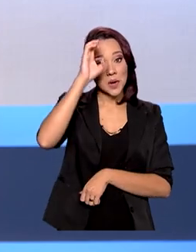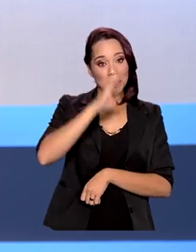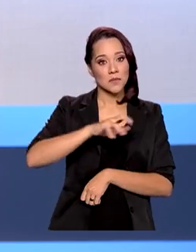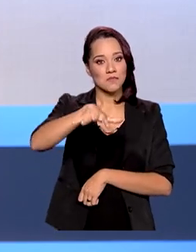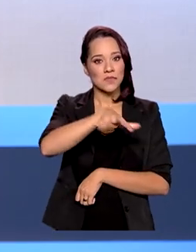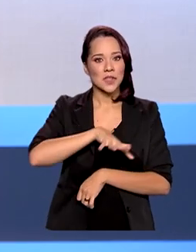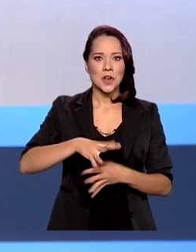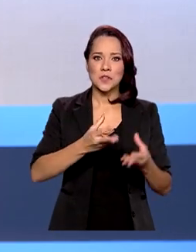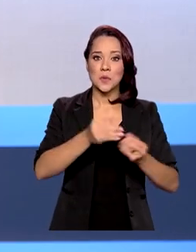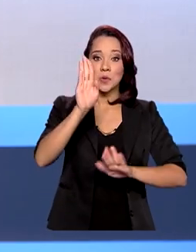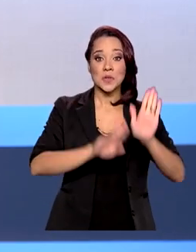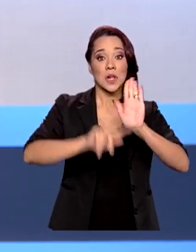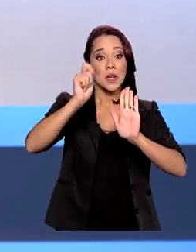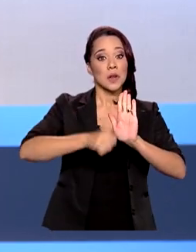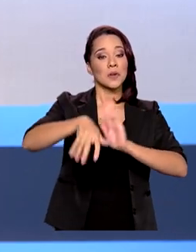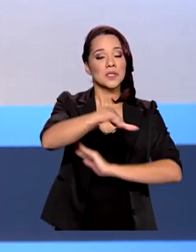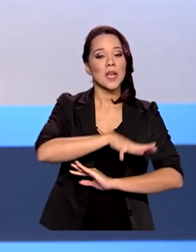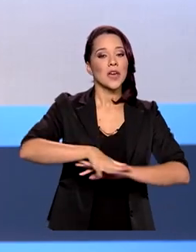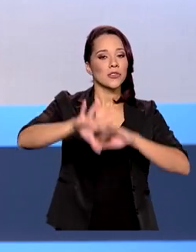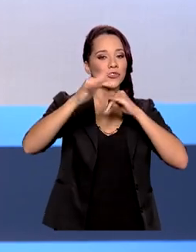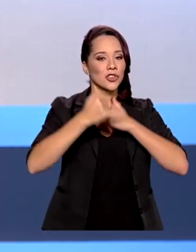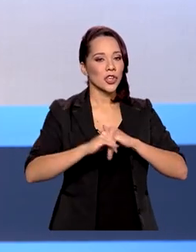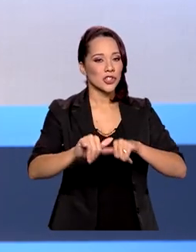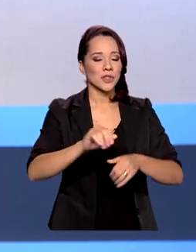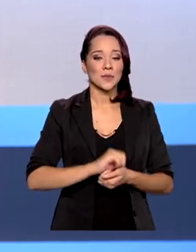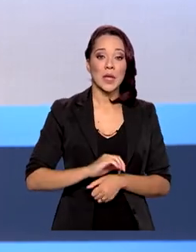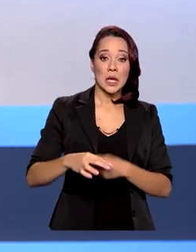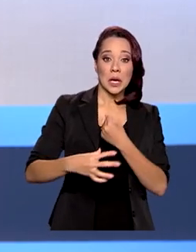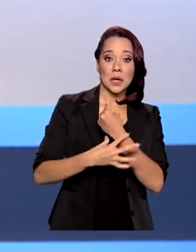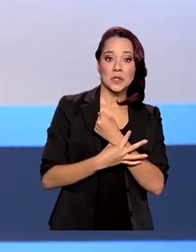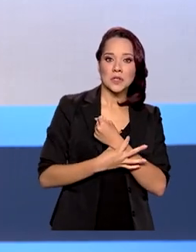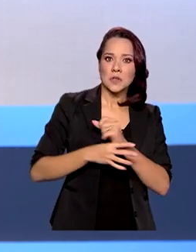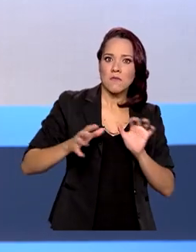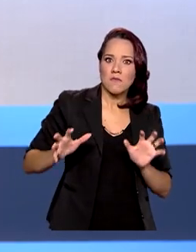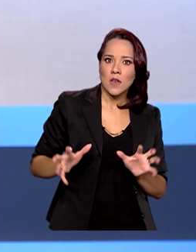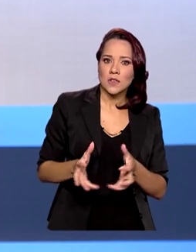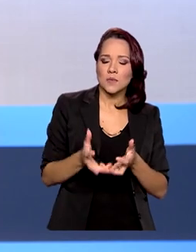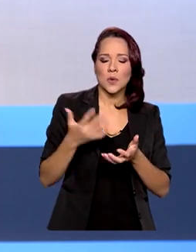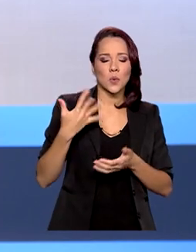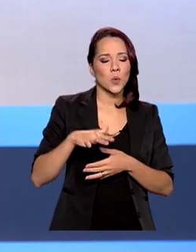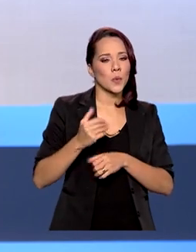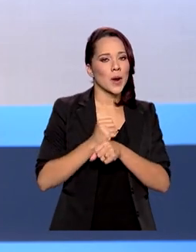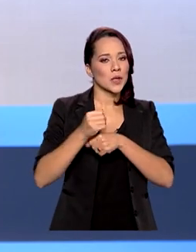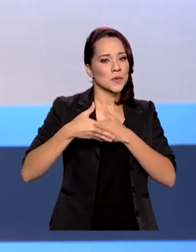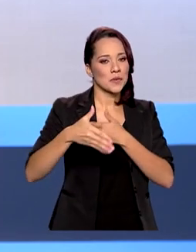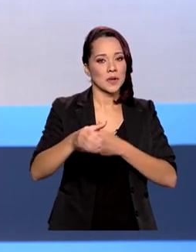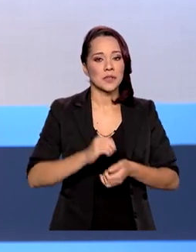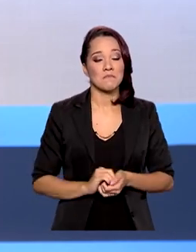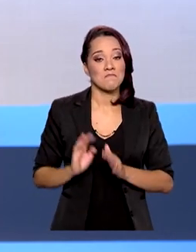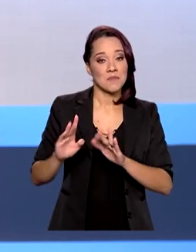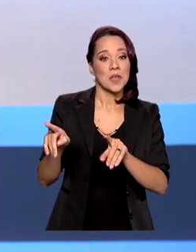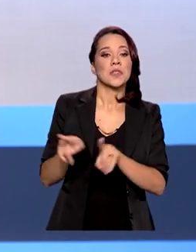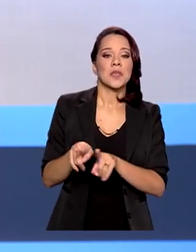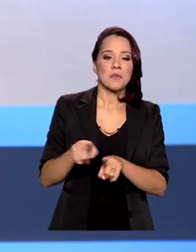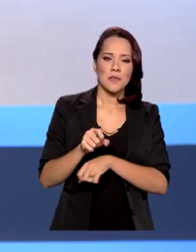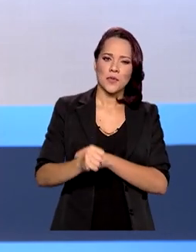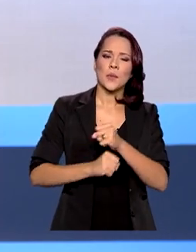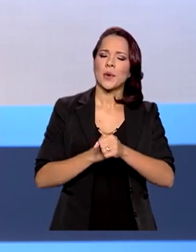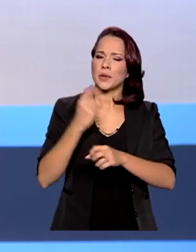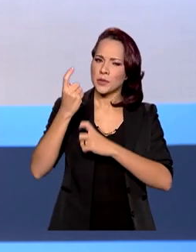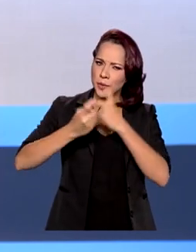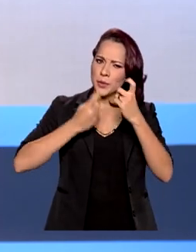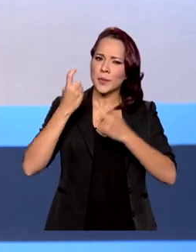cenário de muitos leilões no setor de energia, garantindo altos investimentos a longo prazo. Mas este também foi um ano de